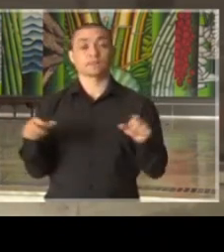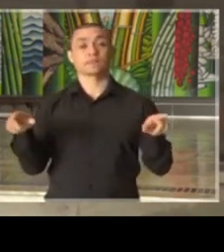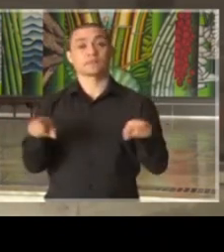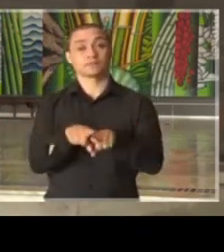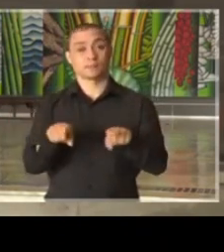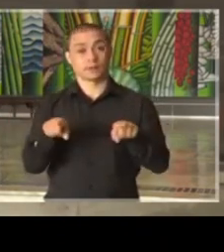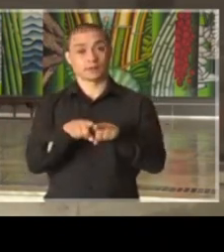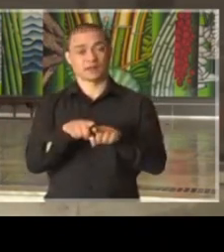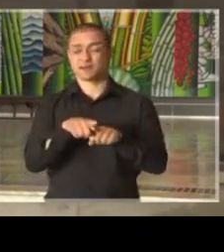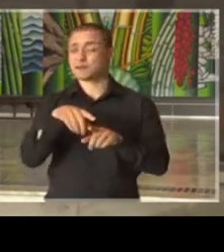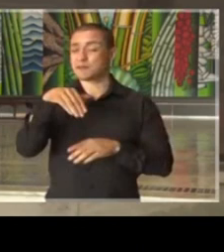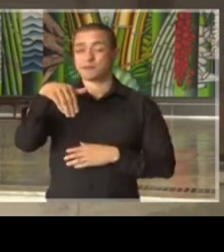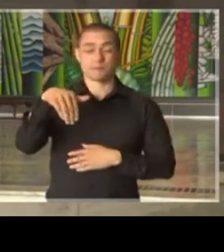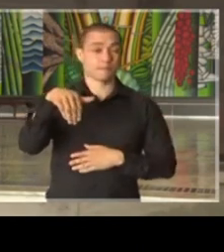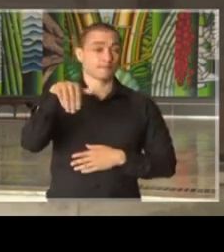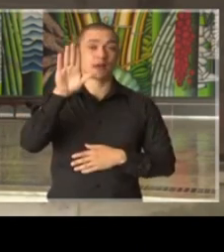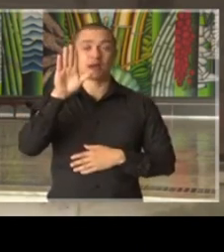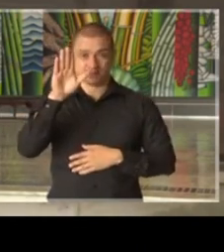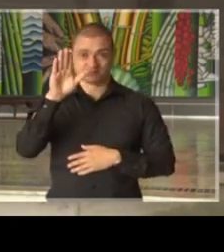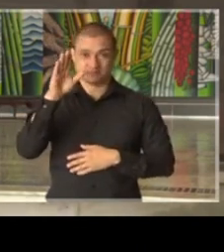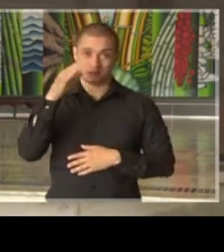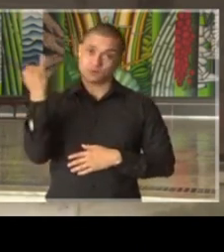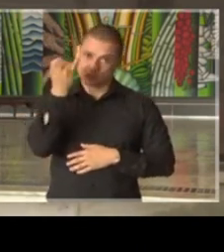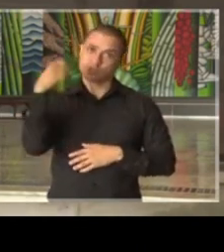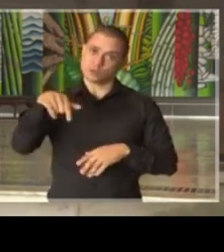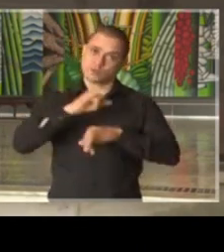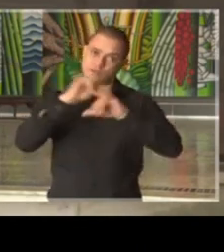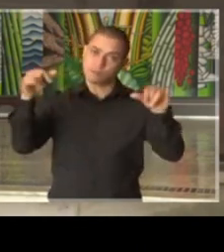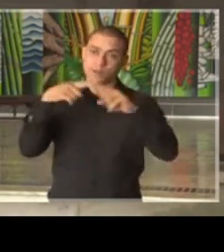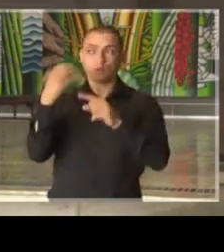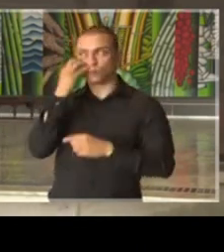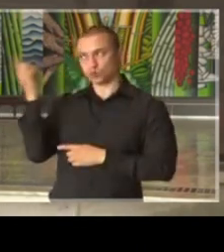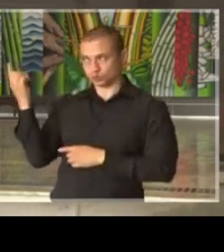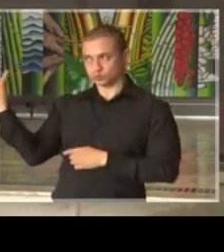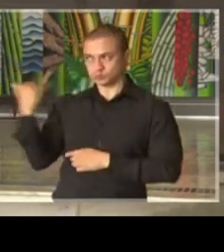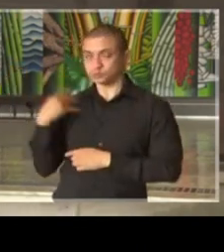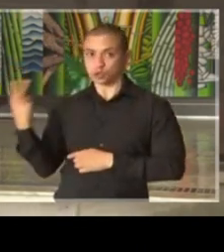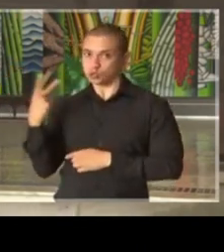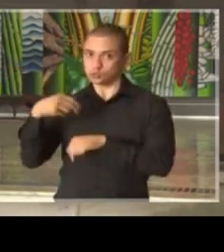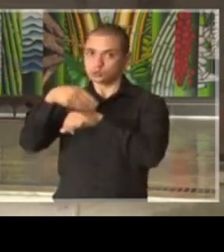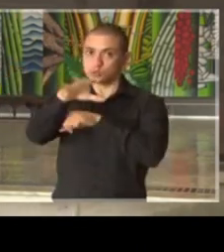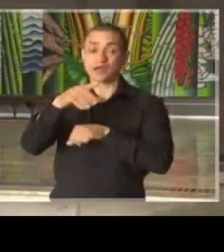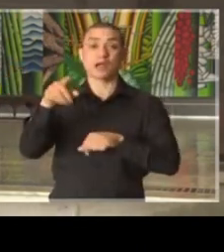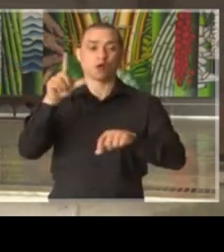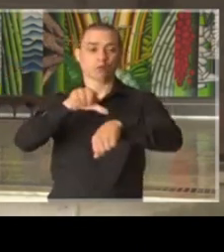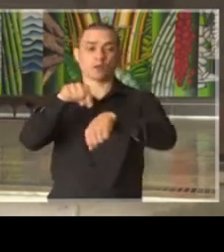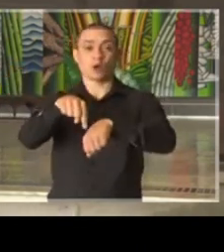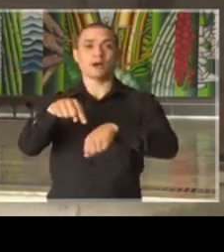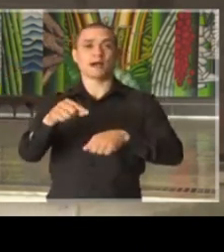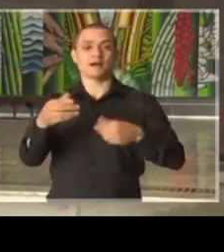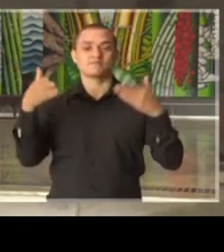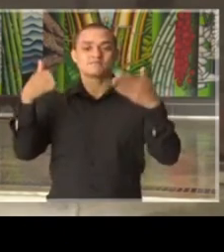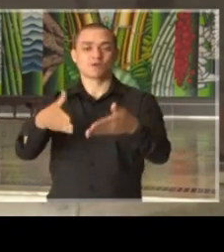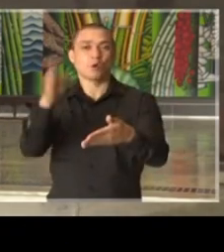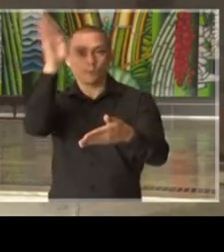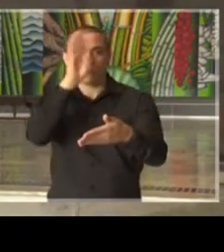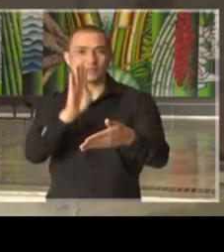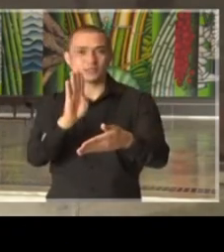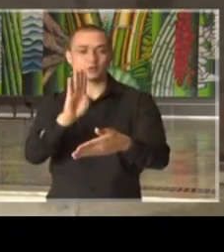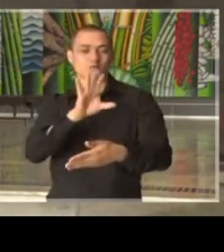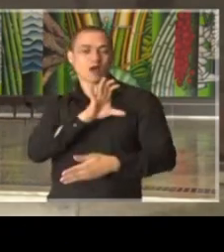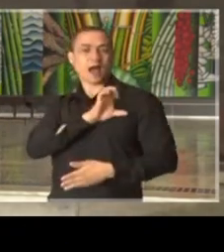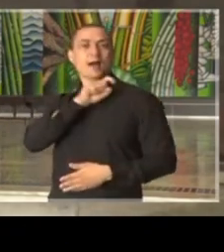Também, mais do que nunca, e aqui falo também em nome do Bruno Covas, este é o momento de você amar o seu país. Nós que estamos aqui